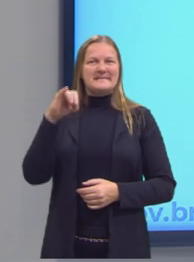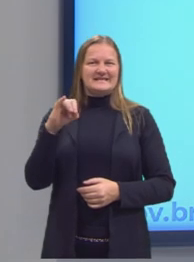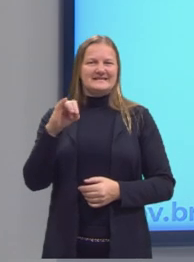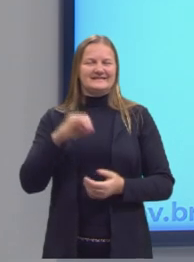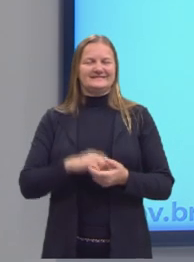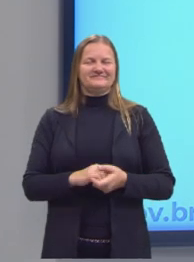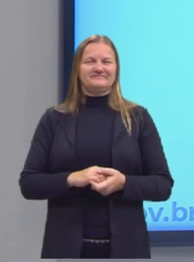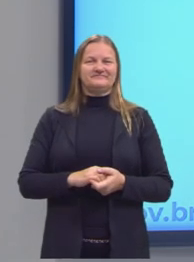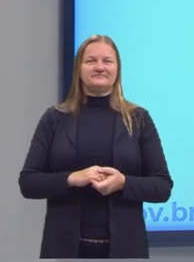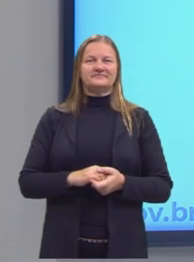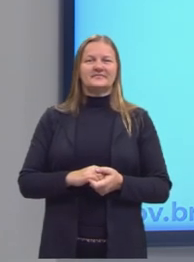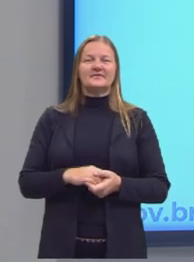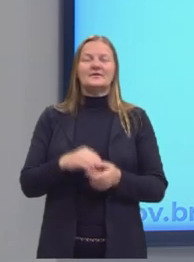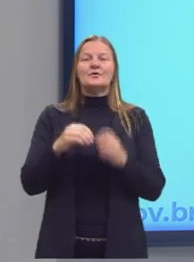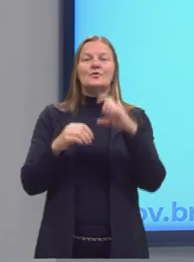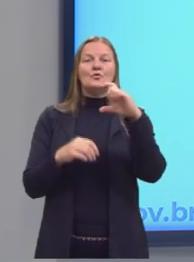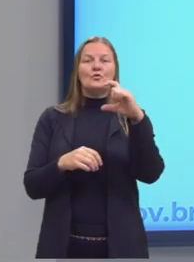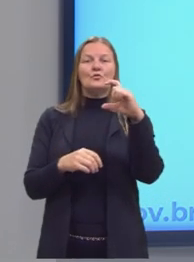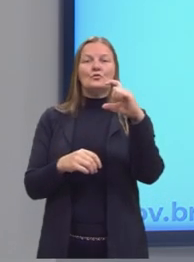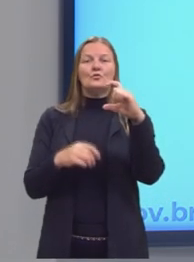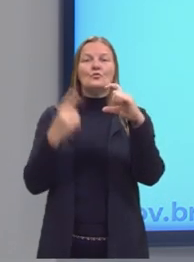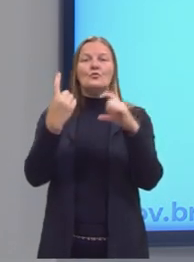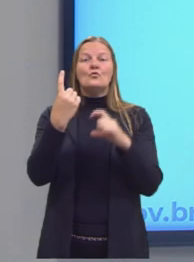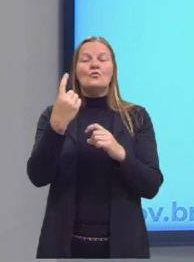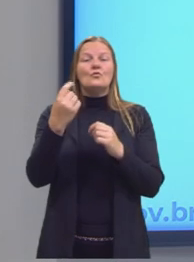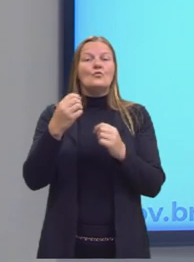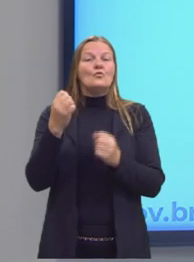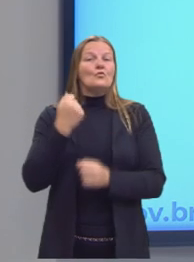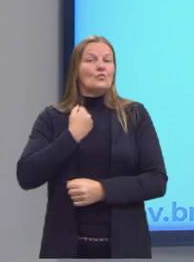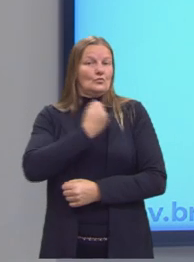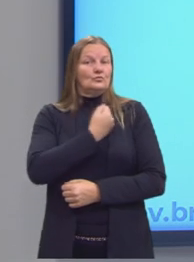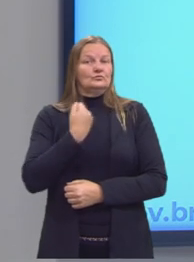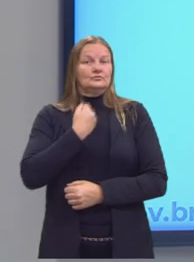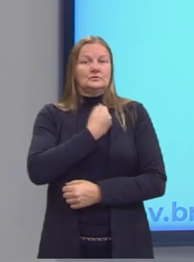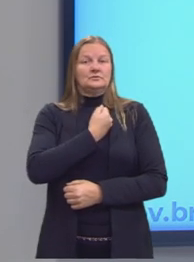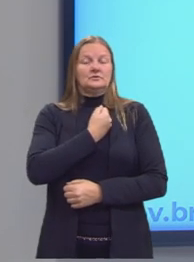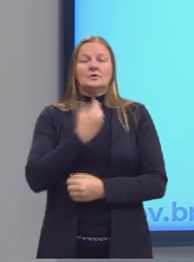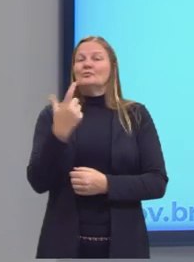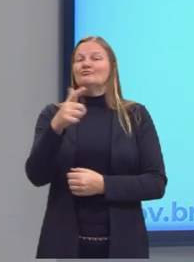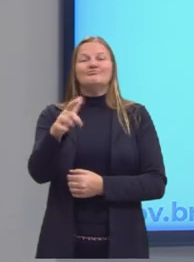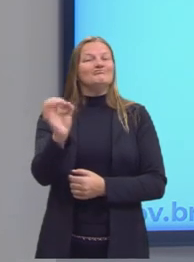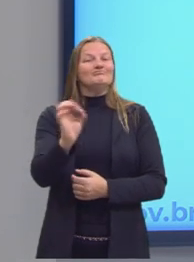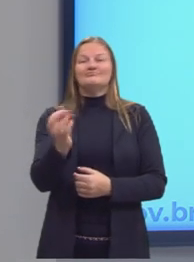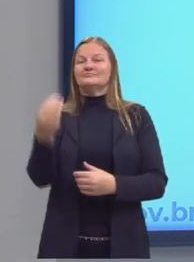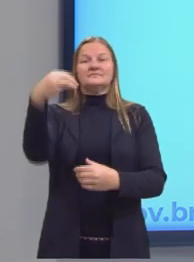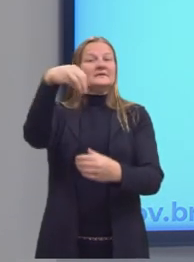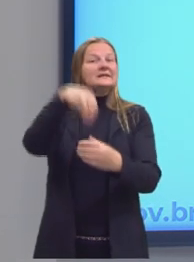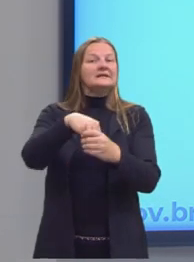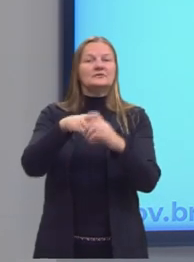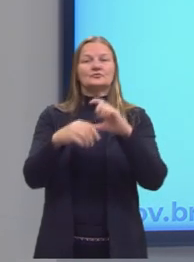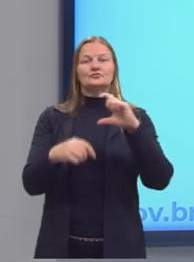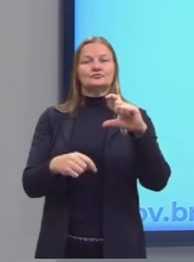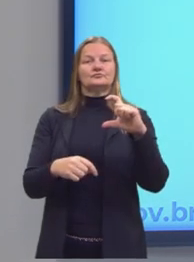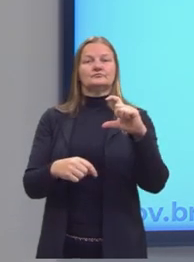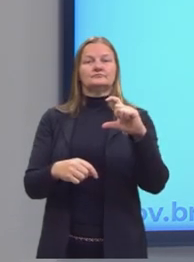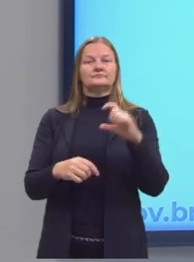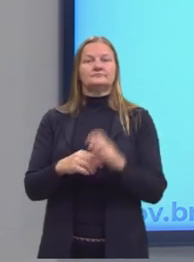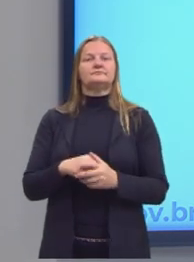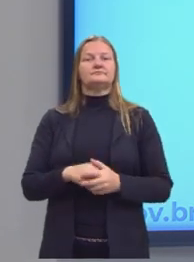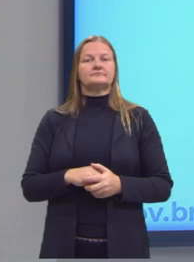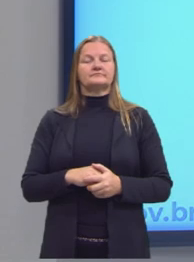em que pelo menos um dos valores que delimitam o intervalo, ele não está incluído nesse subgrupo.